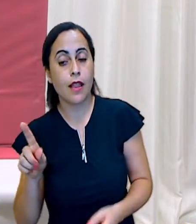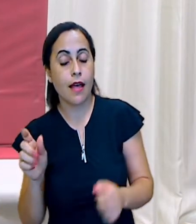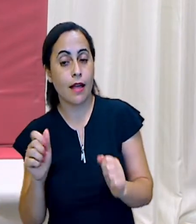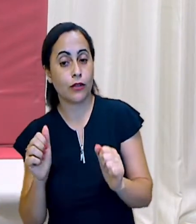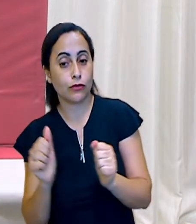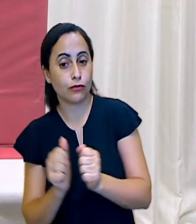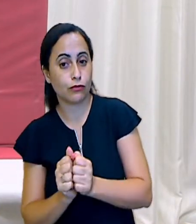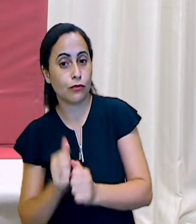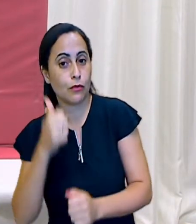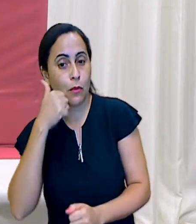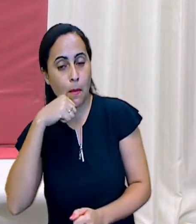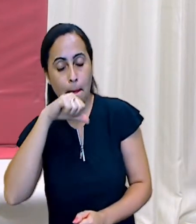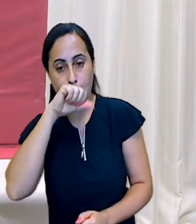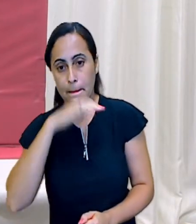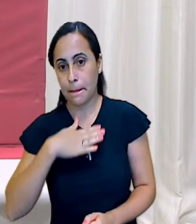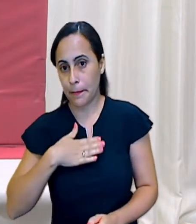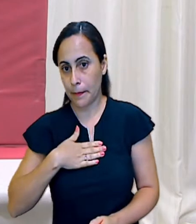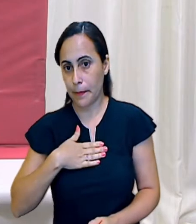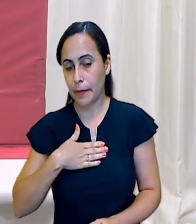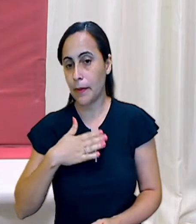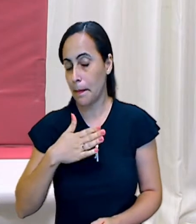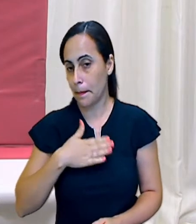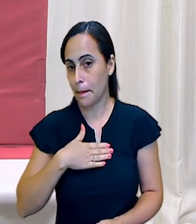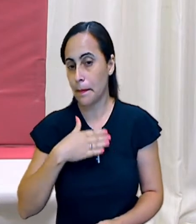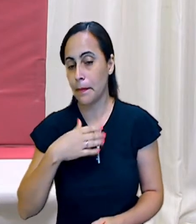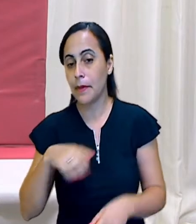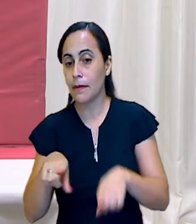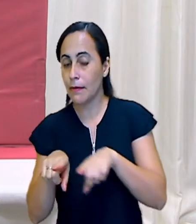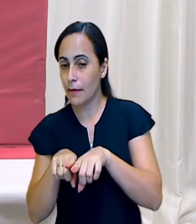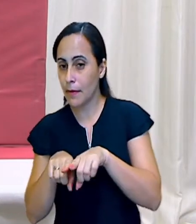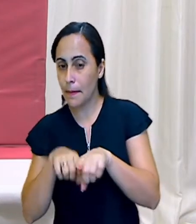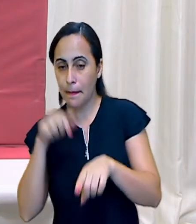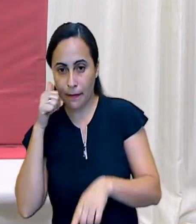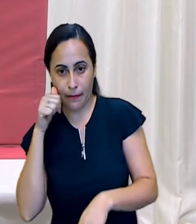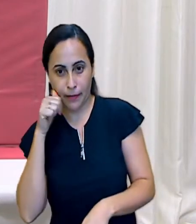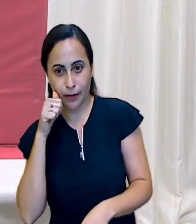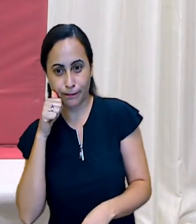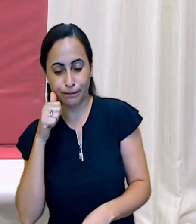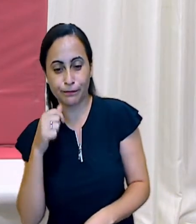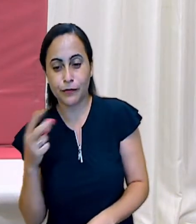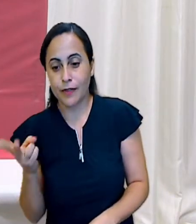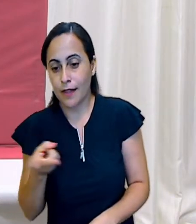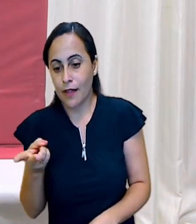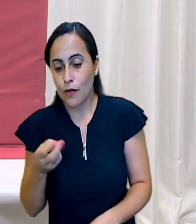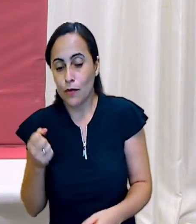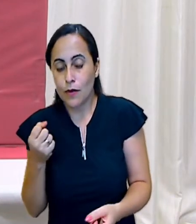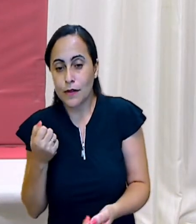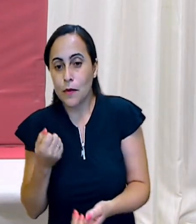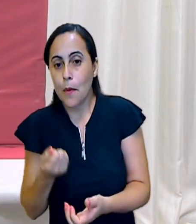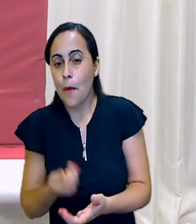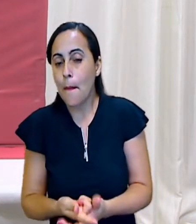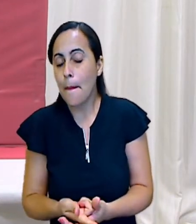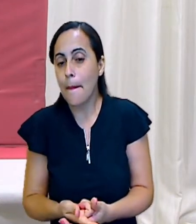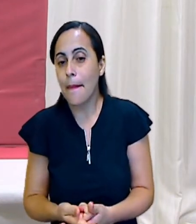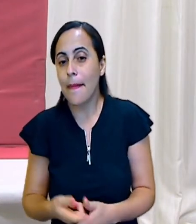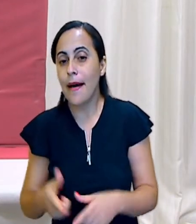mãe e minha irmã e elas compraram um sapato de bolinha.